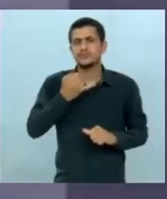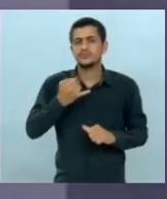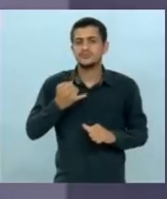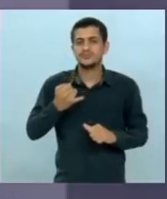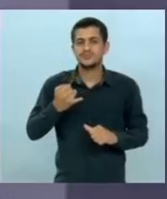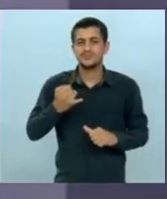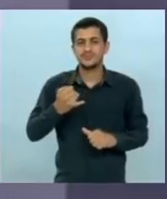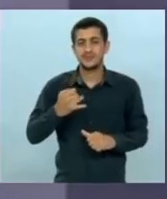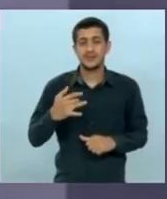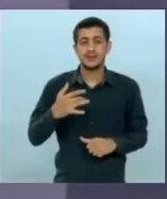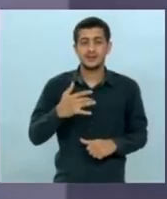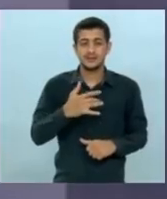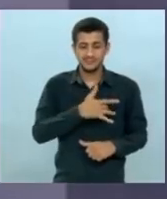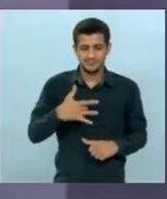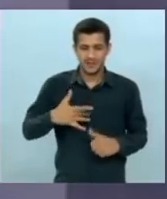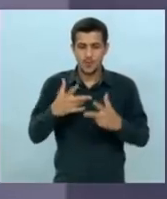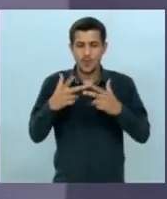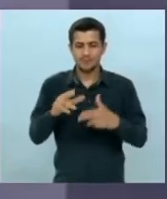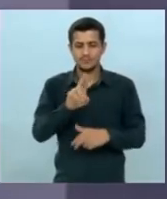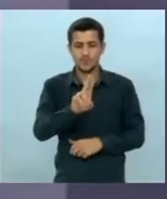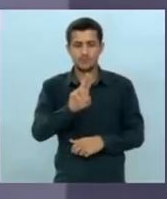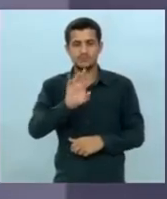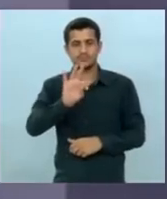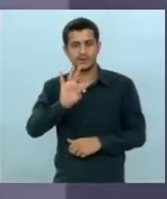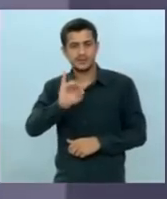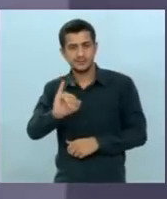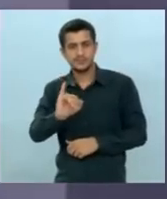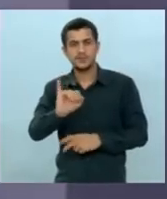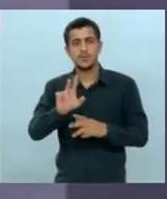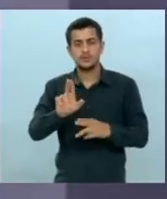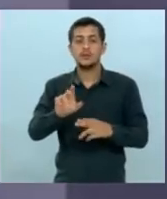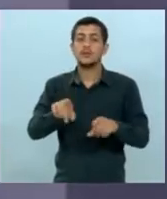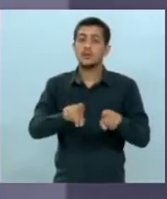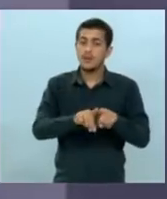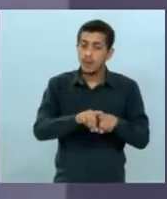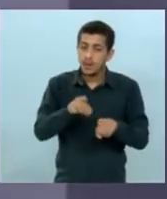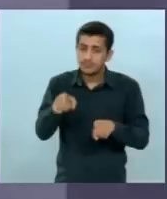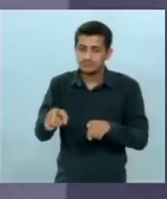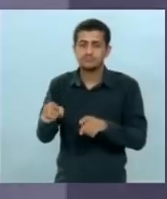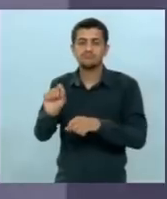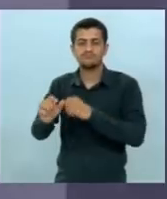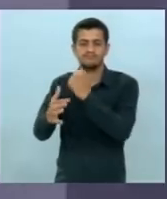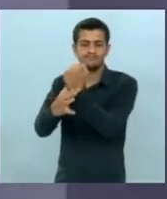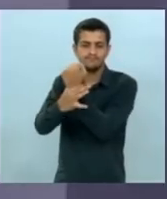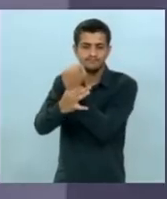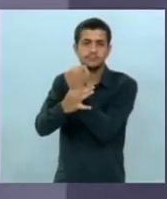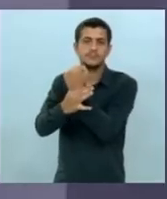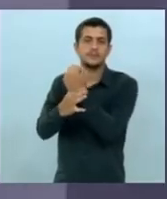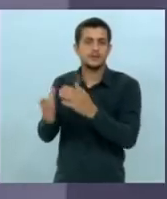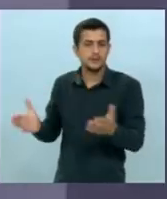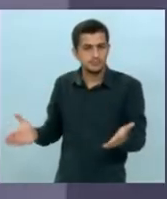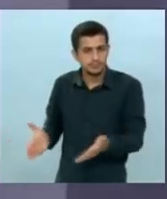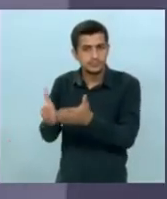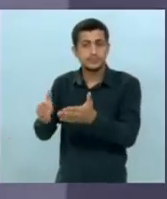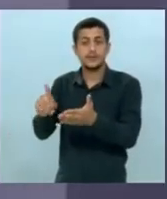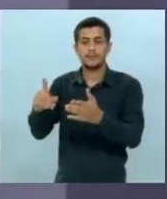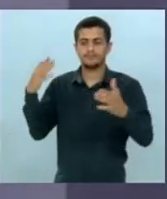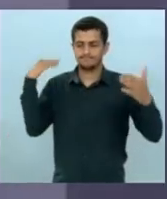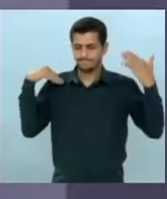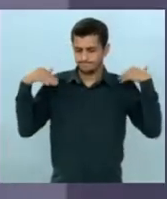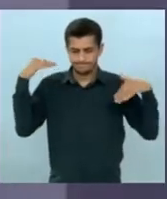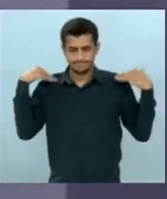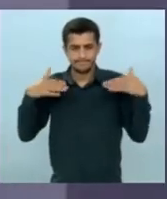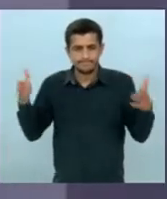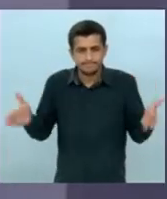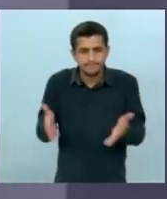está na UTI. É lógico que tem que aplicar na segurança pública. É lógico que nós temos que incentivar o turismo. É